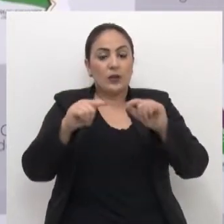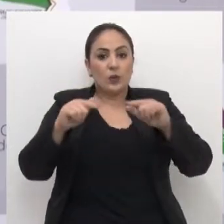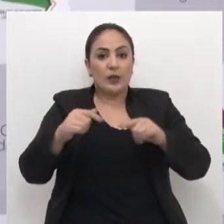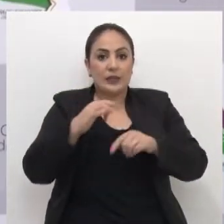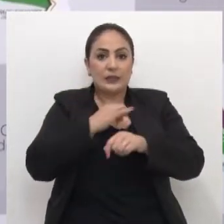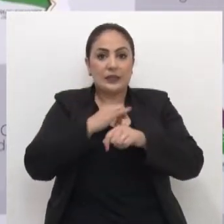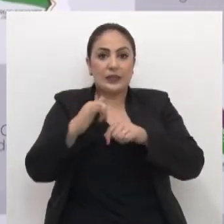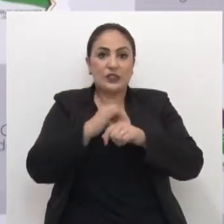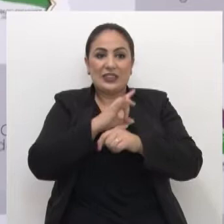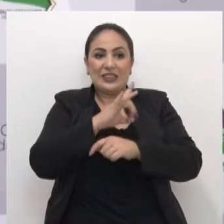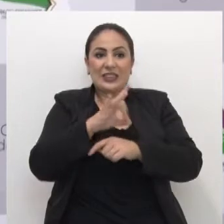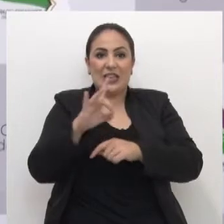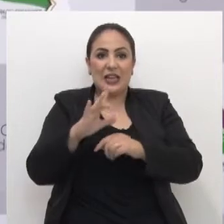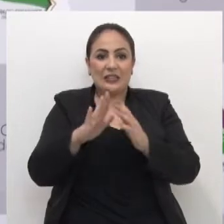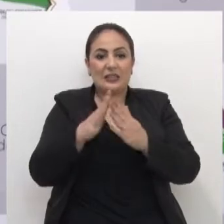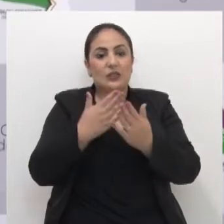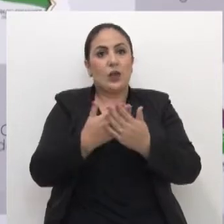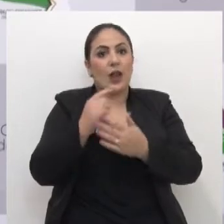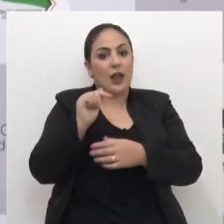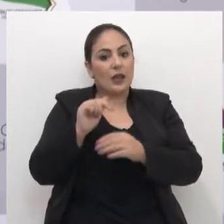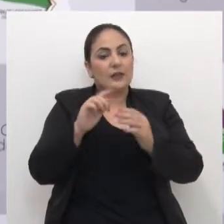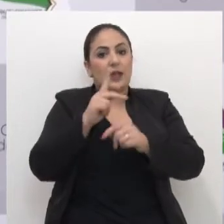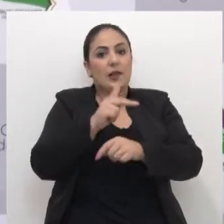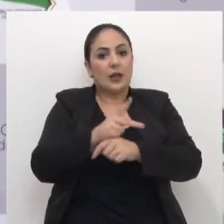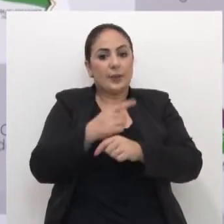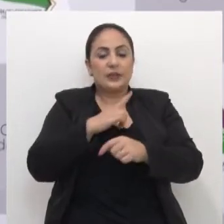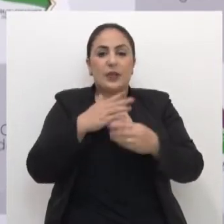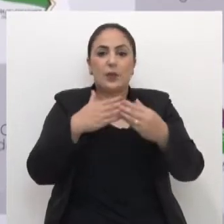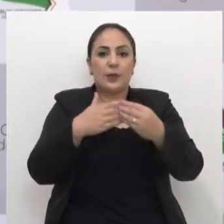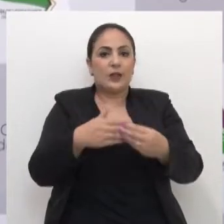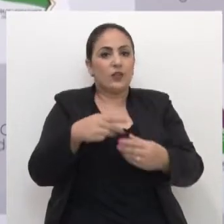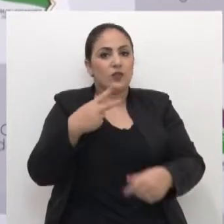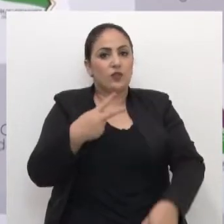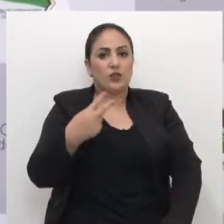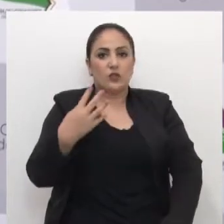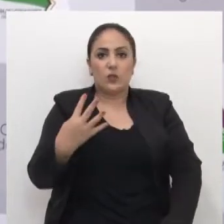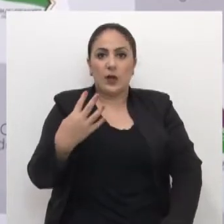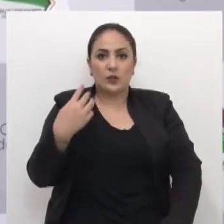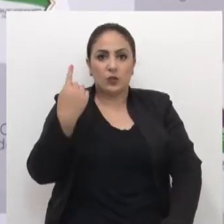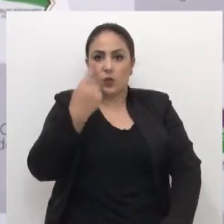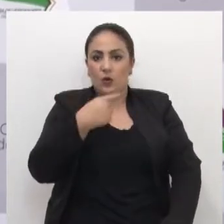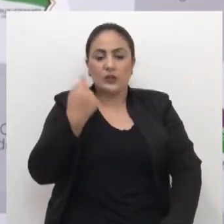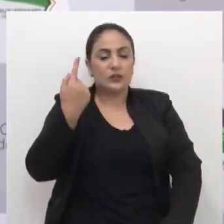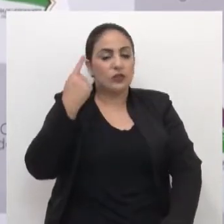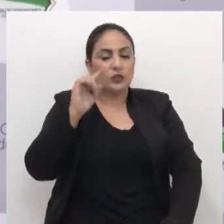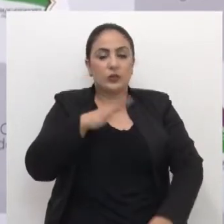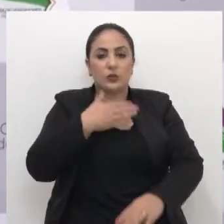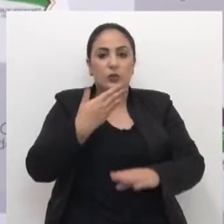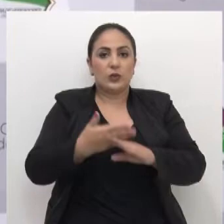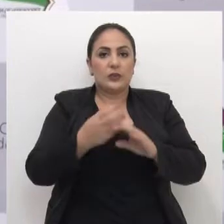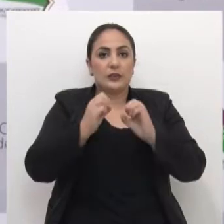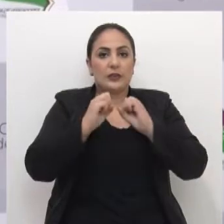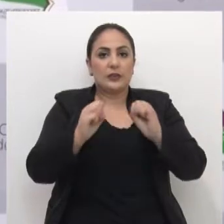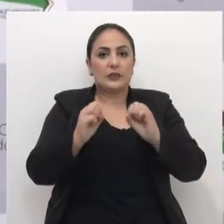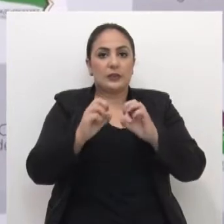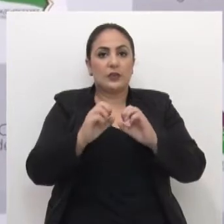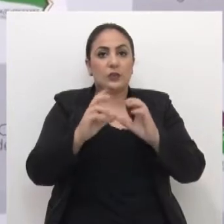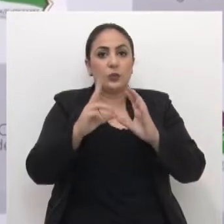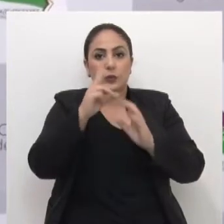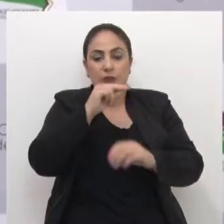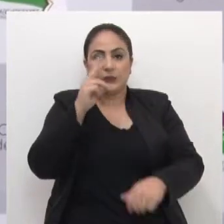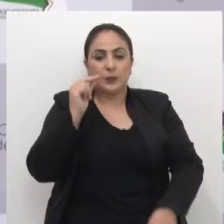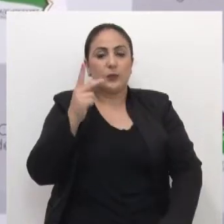estratégicos de cada escola. E essas câmeras serão monitoradas 24 horas pela Secretaria de